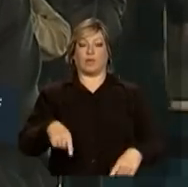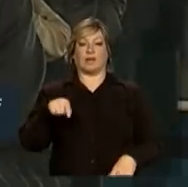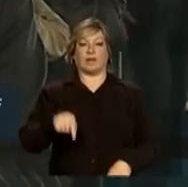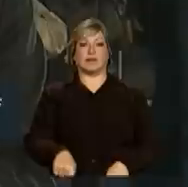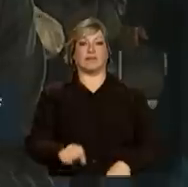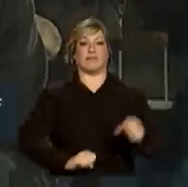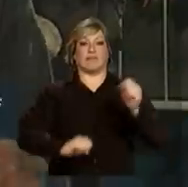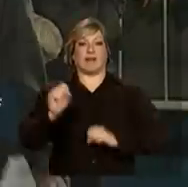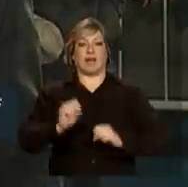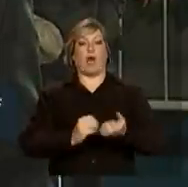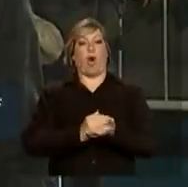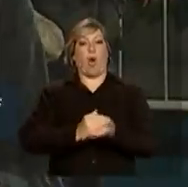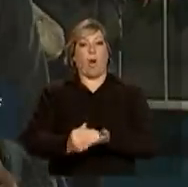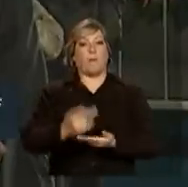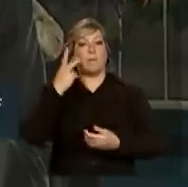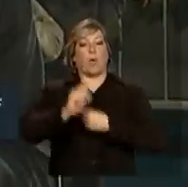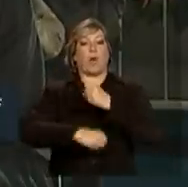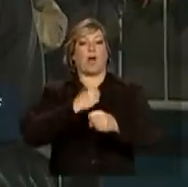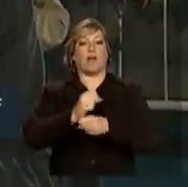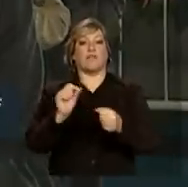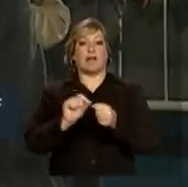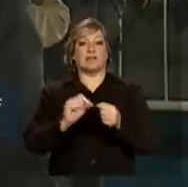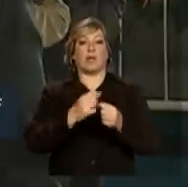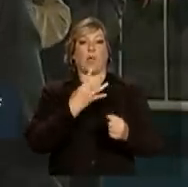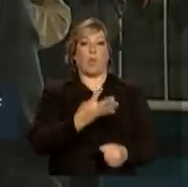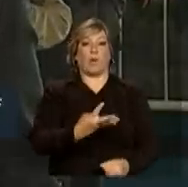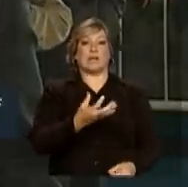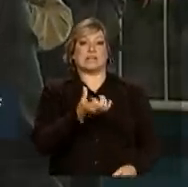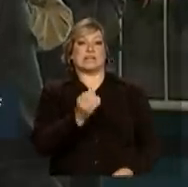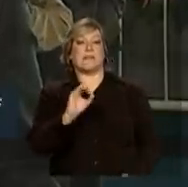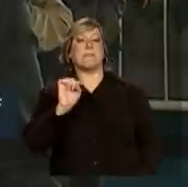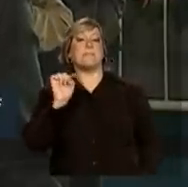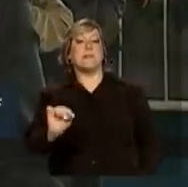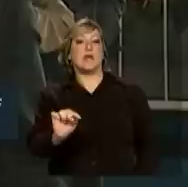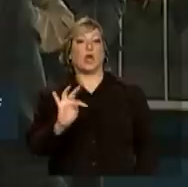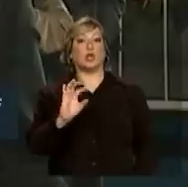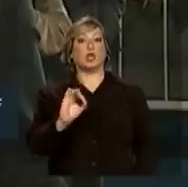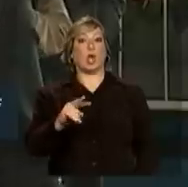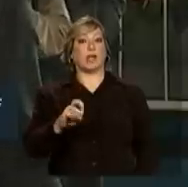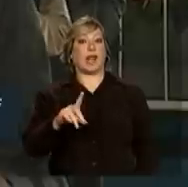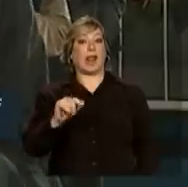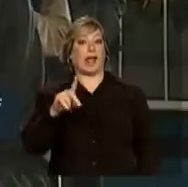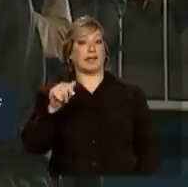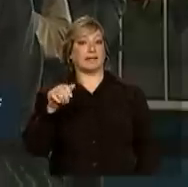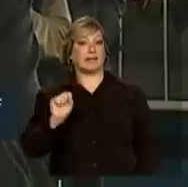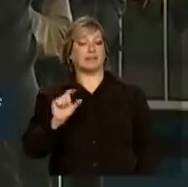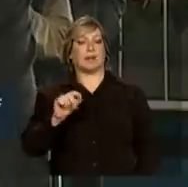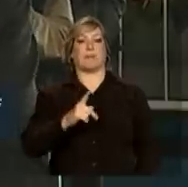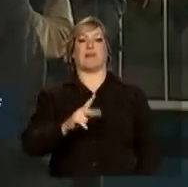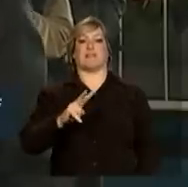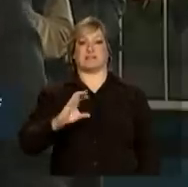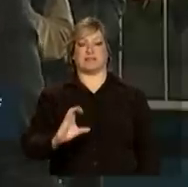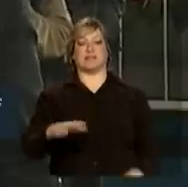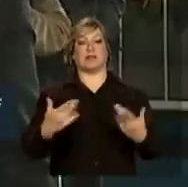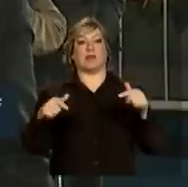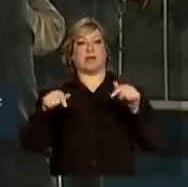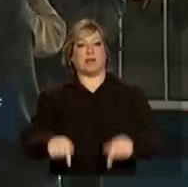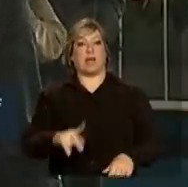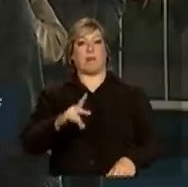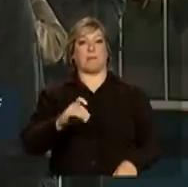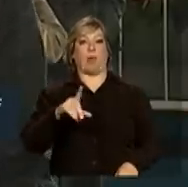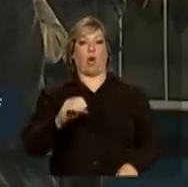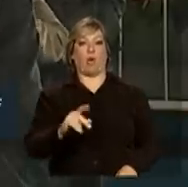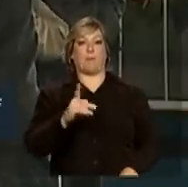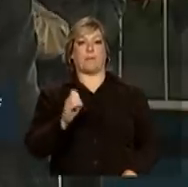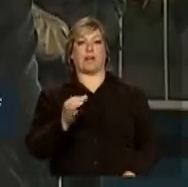passa a produzir, por ano, 460 mil toneladas de PVC. Com isso, o Polo Petroquímico da Braskem